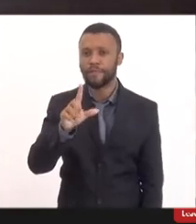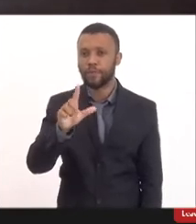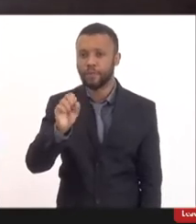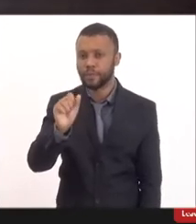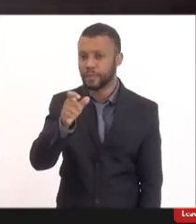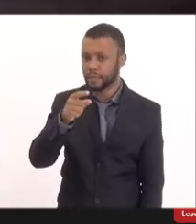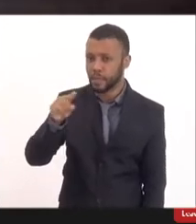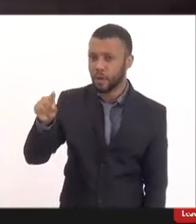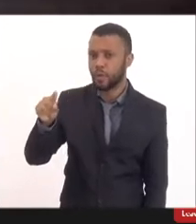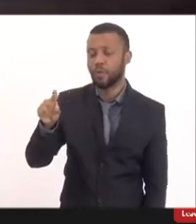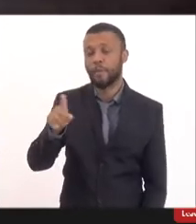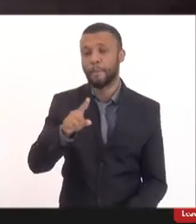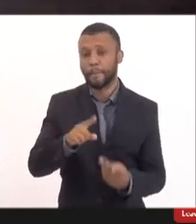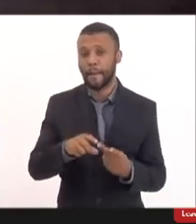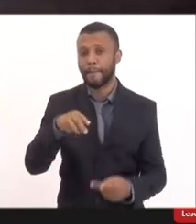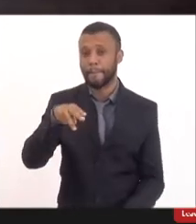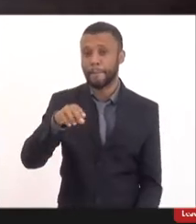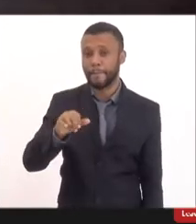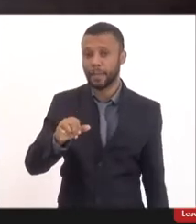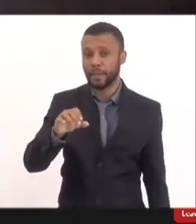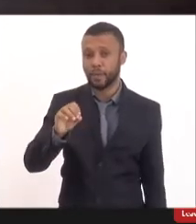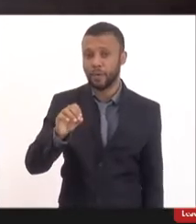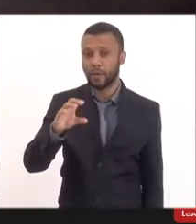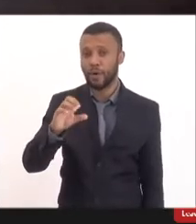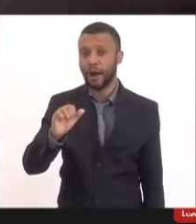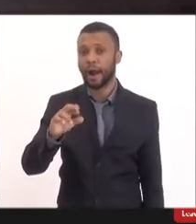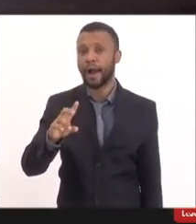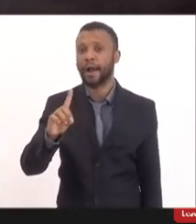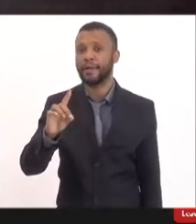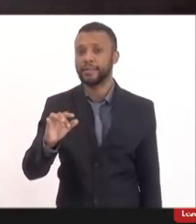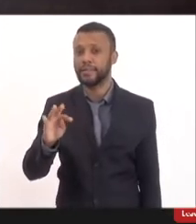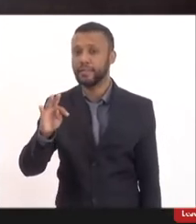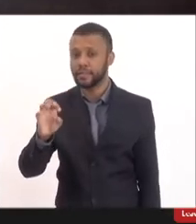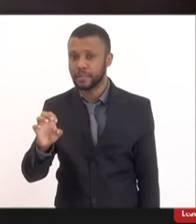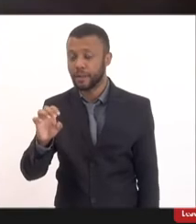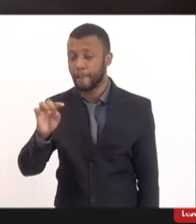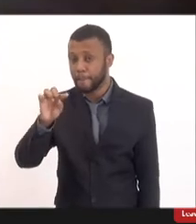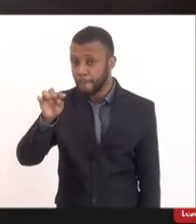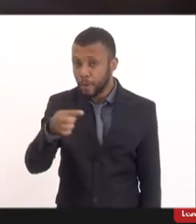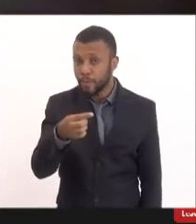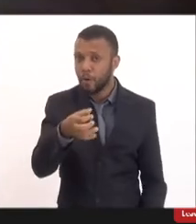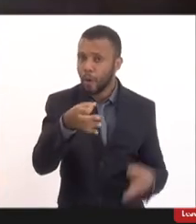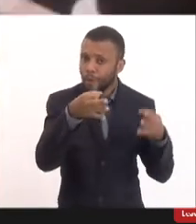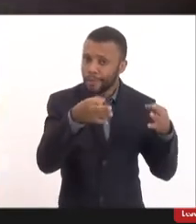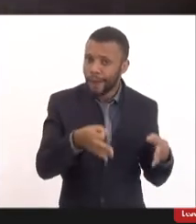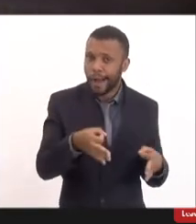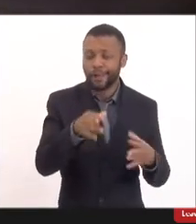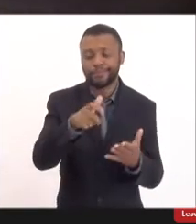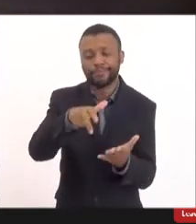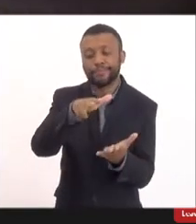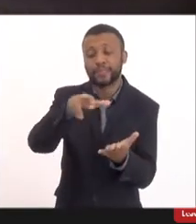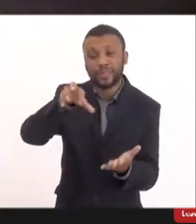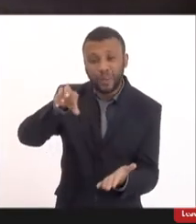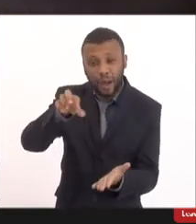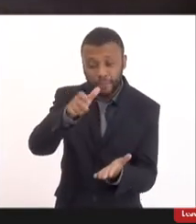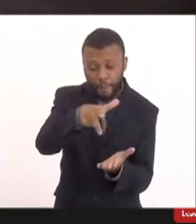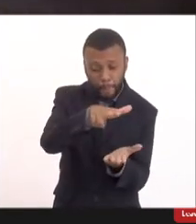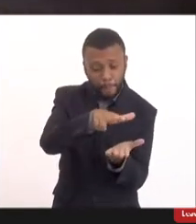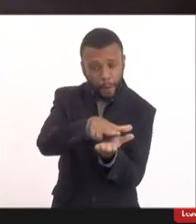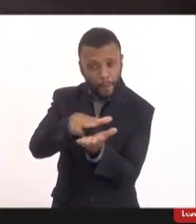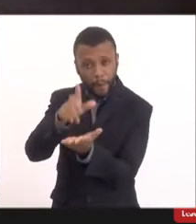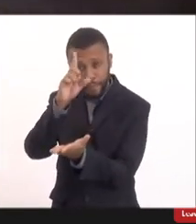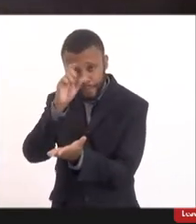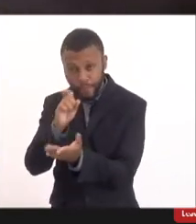miocardite 11 foram confirmados e 9 precisaram de internação mas essas 11 crianças 7 se